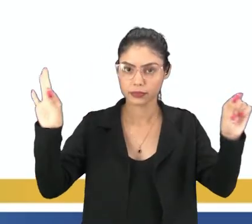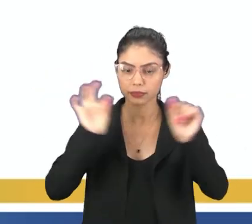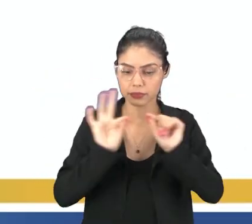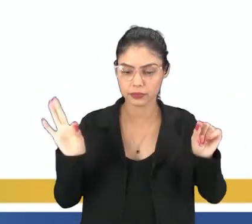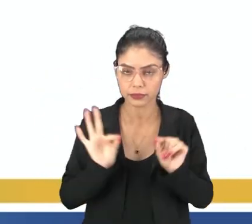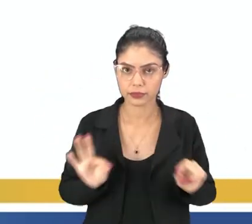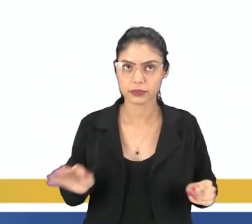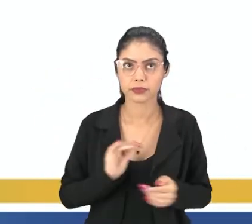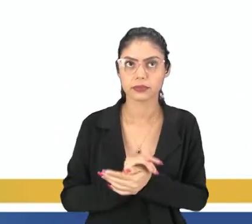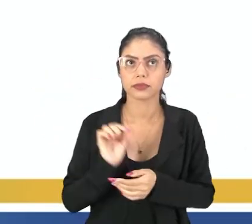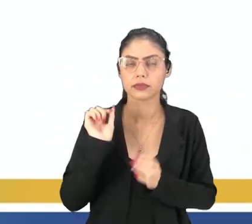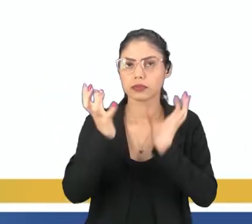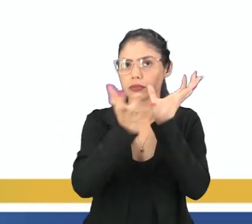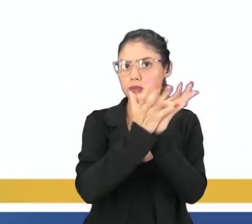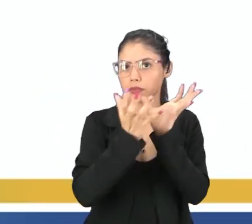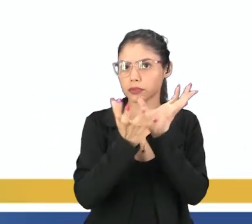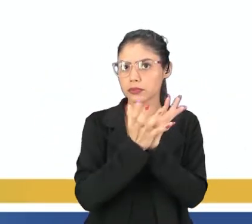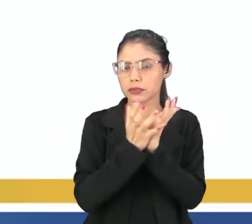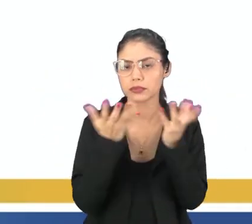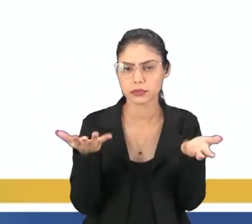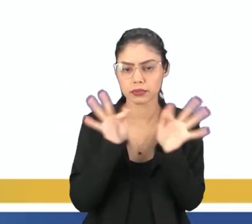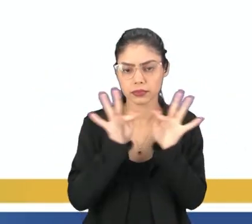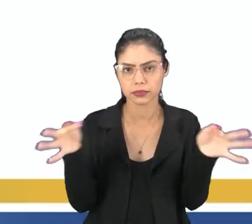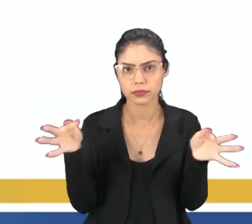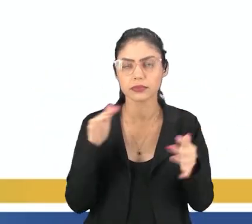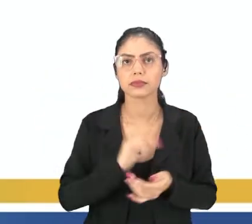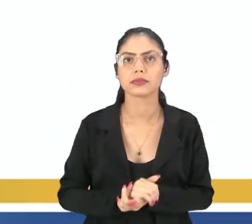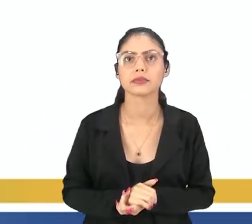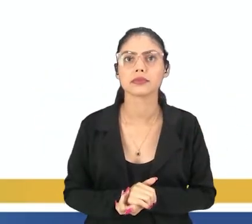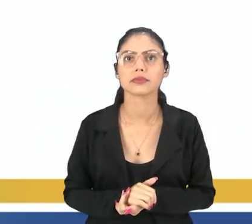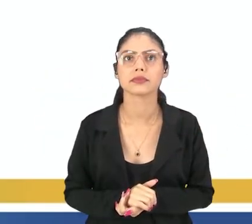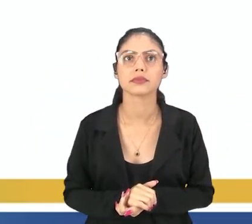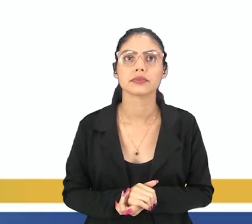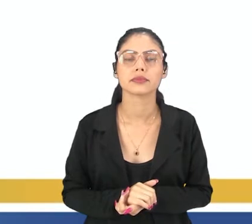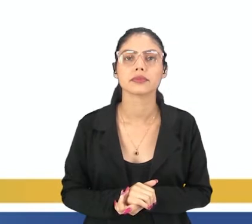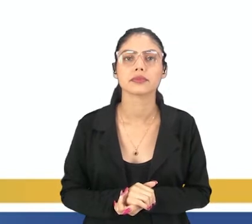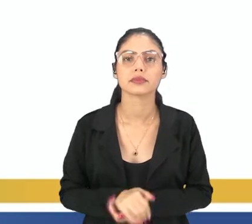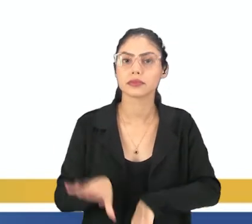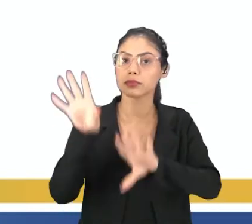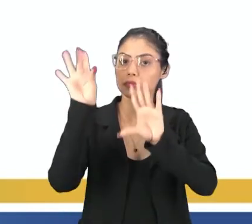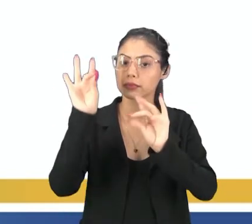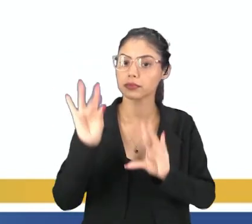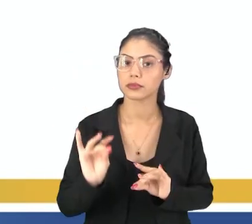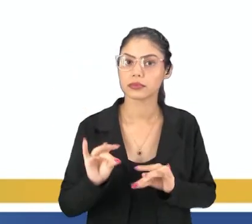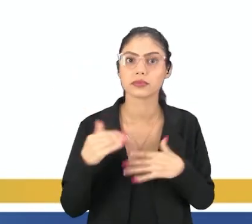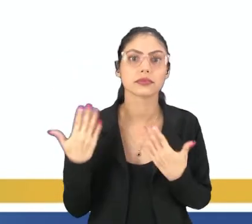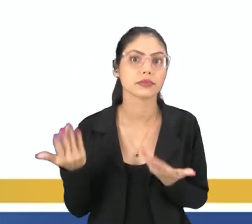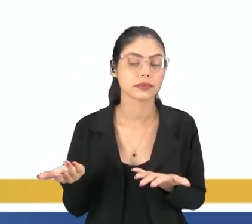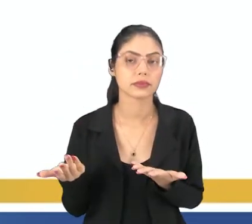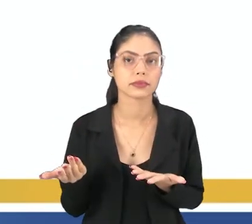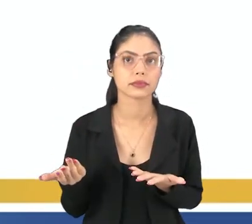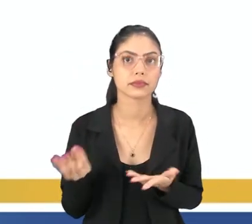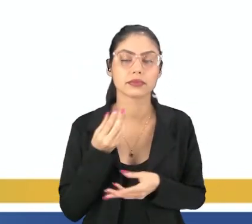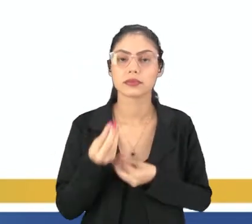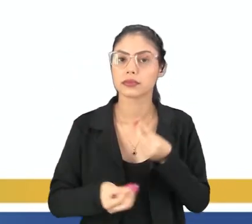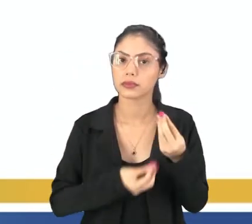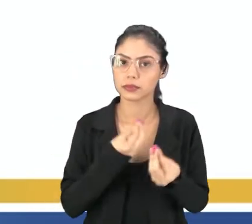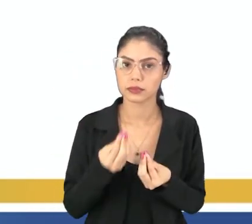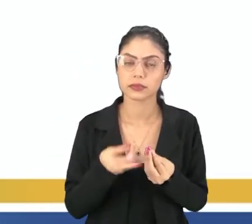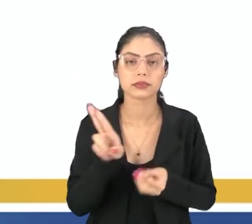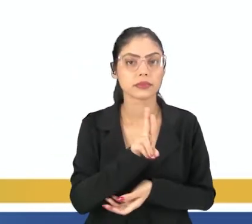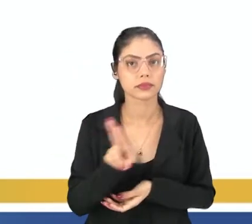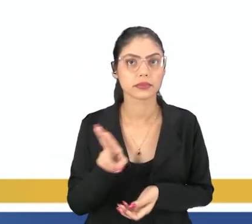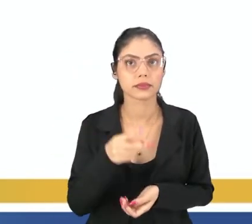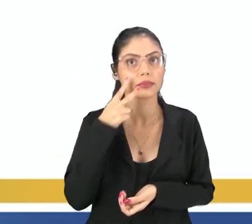versos E o conjunto dessas frases, né? Em cada conjunto dessas frases Como que nós